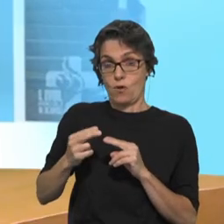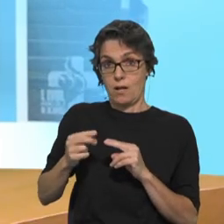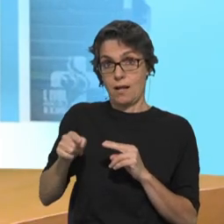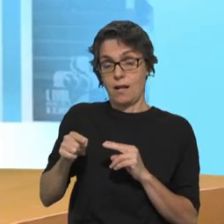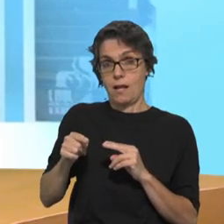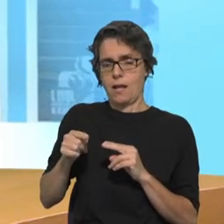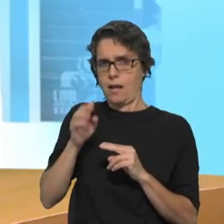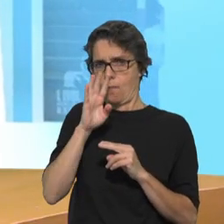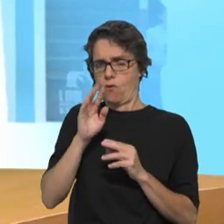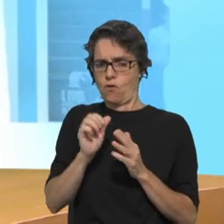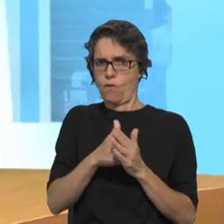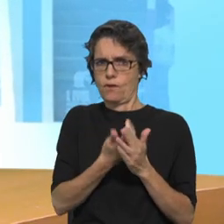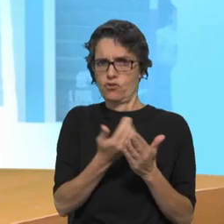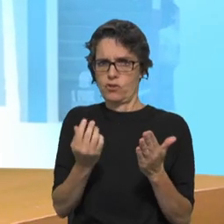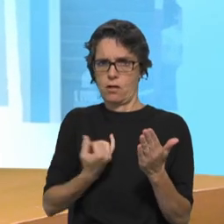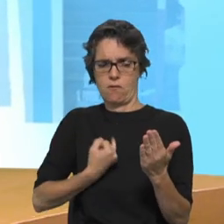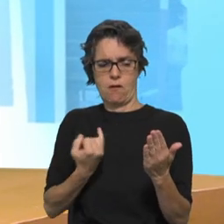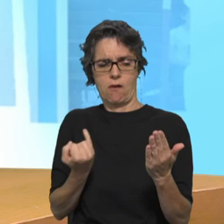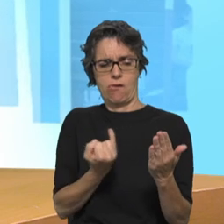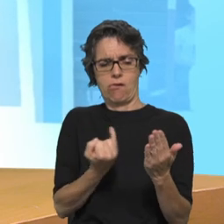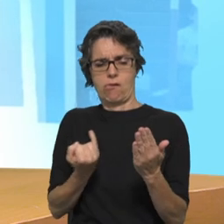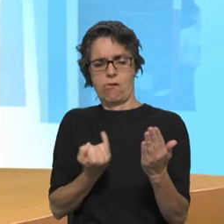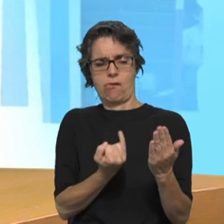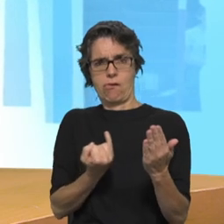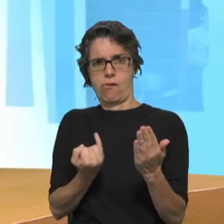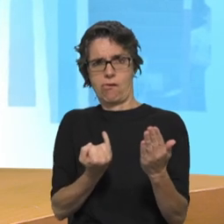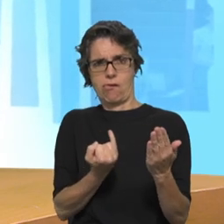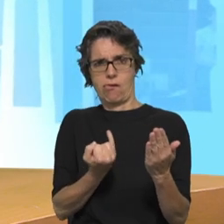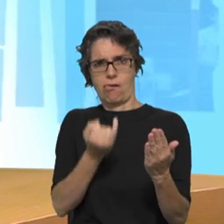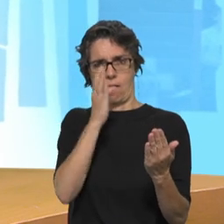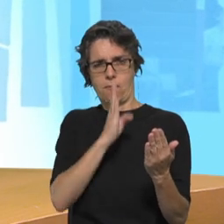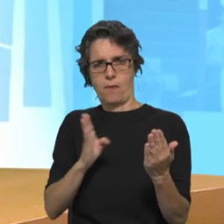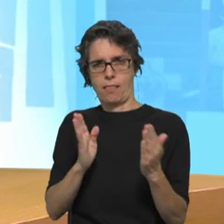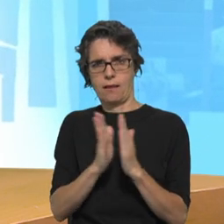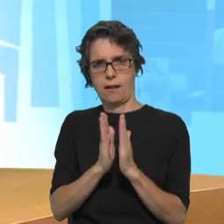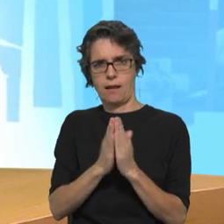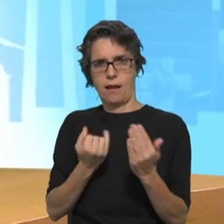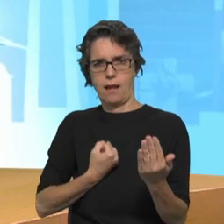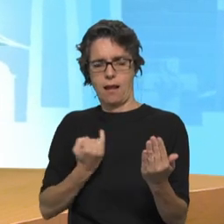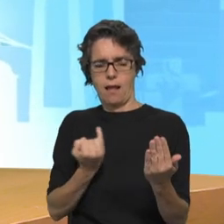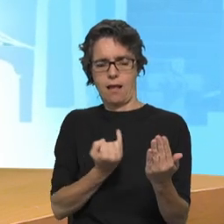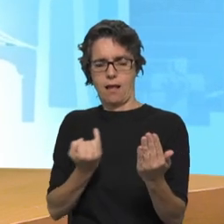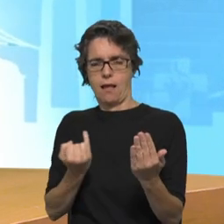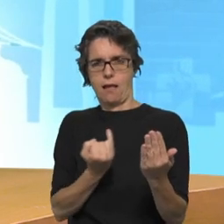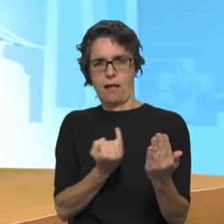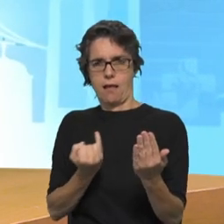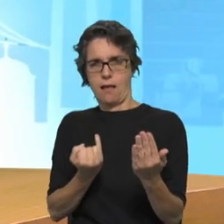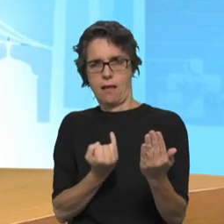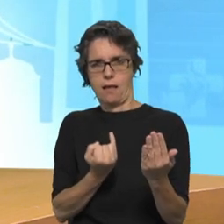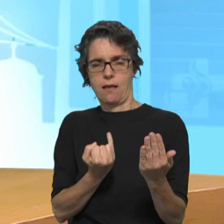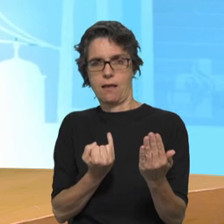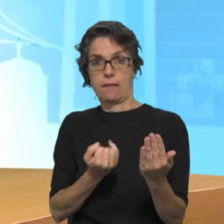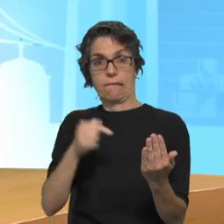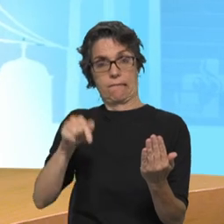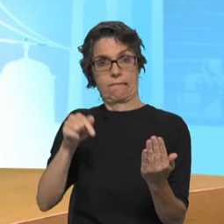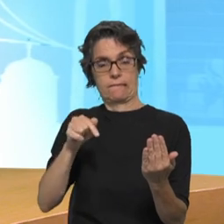confronte com o Evangelho, se confronte com a tradição da Igreja. O importante aqui é afirmar que a tradição